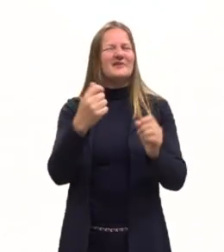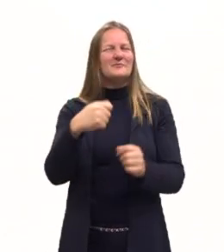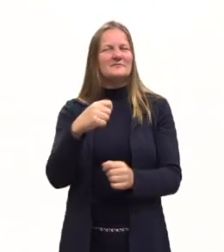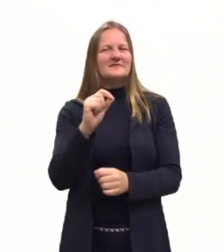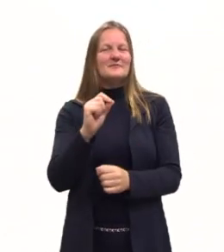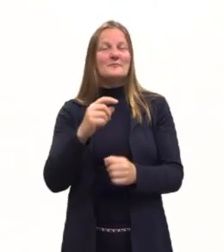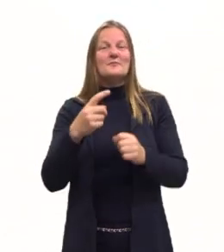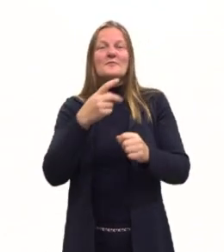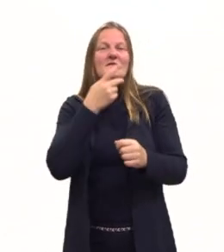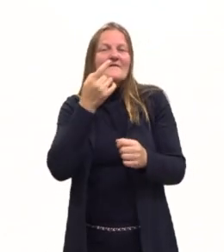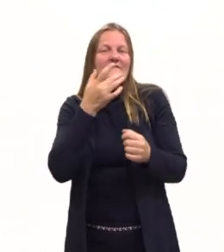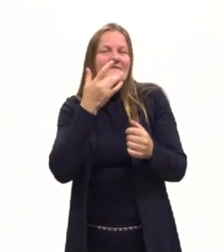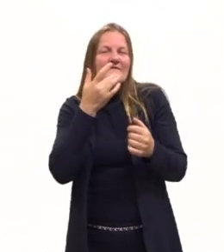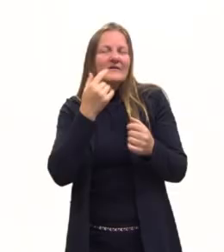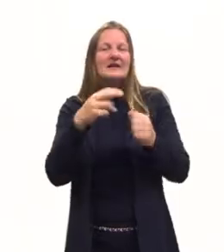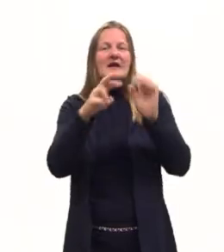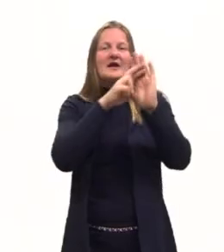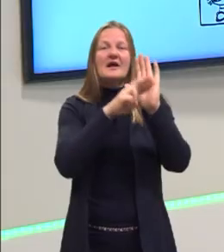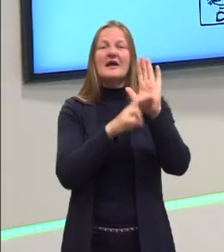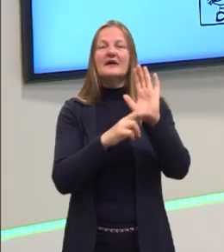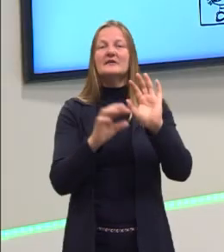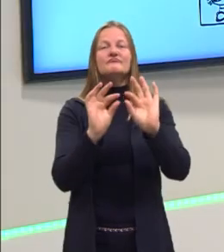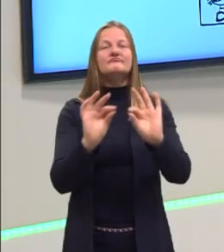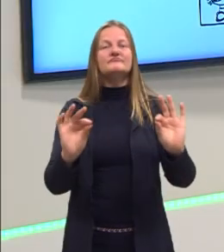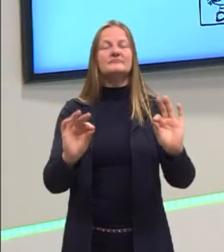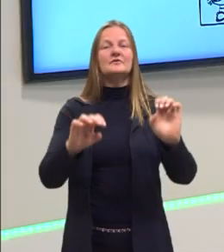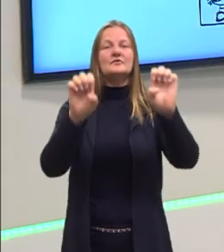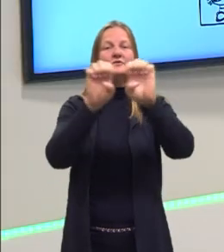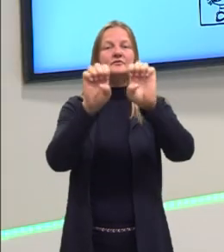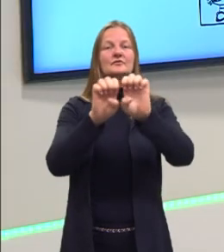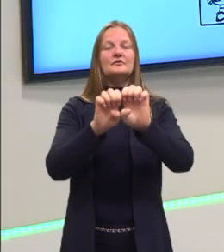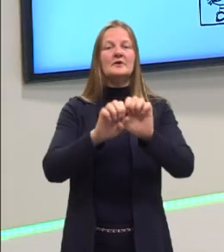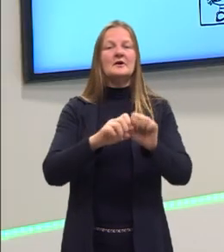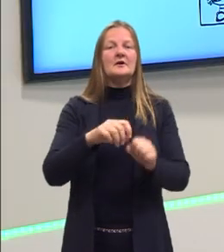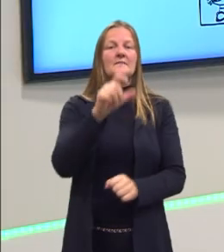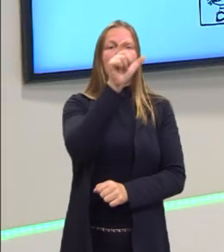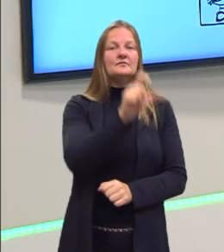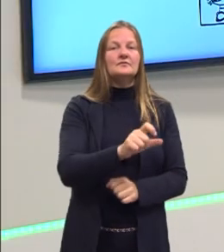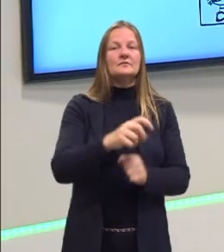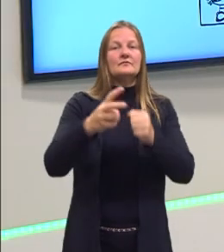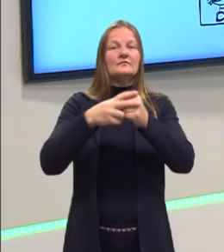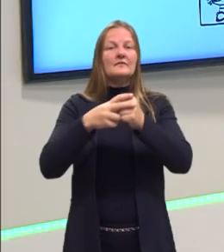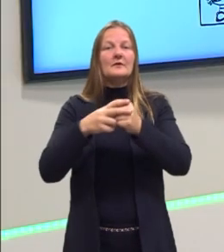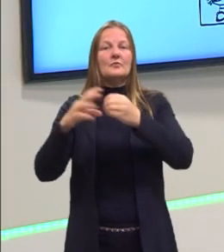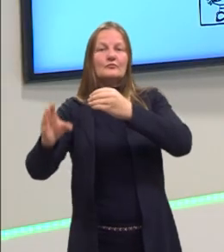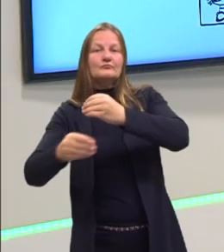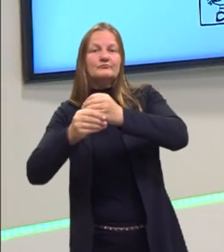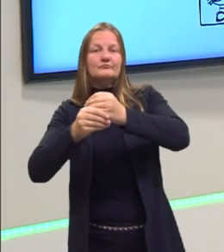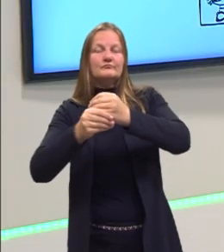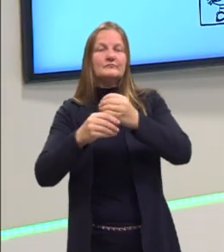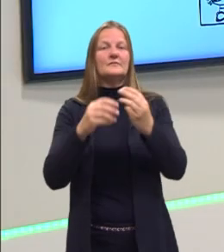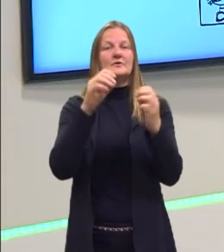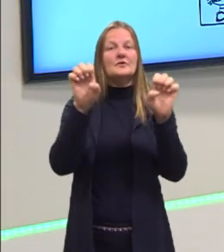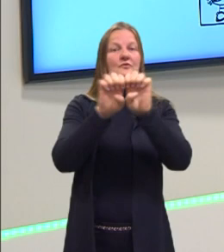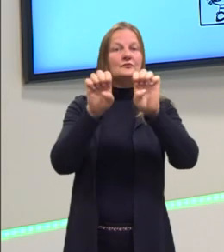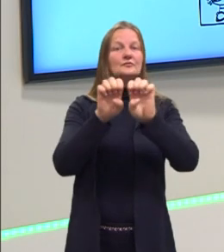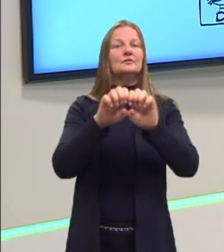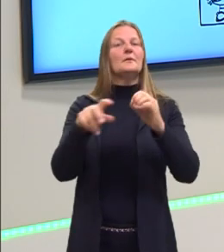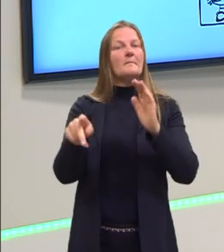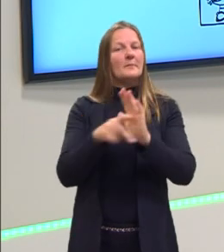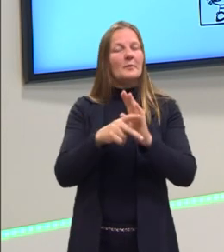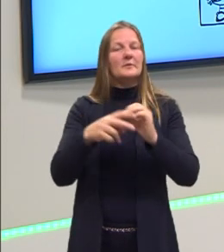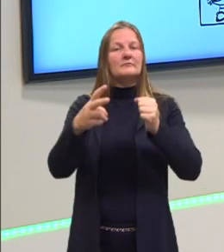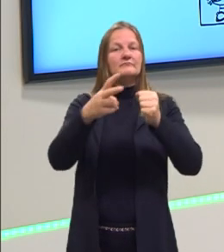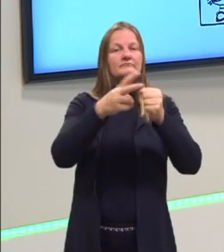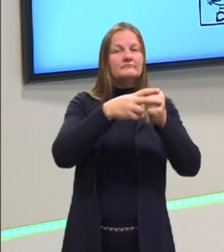ela não traz muitas regras. Ela é aquela estrutura. Sujeito, verbo, complemento. Essa é a estrutura da voz ativa. Então,